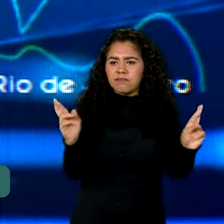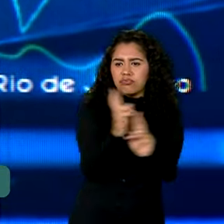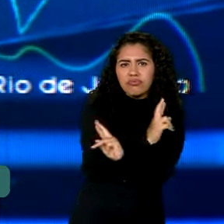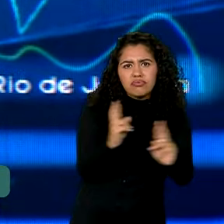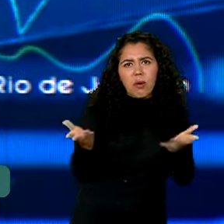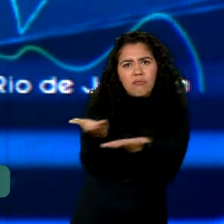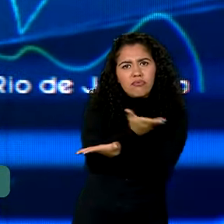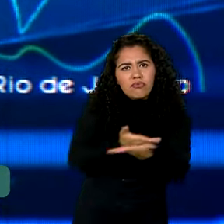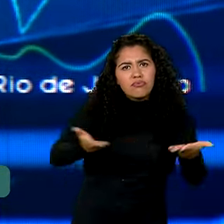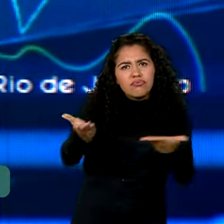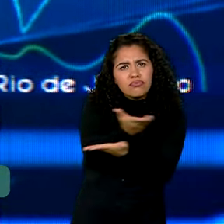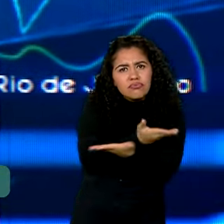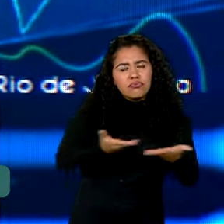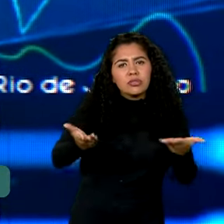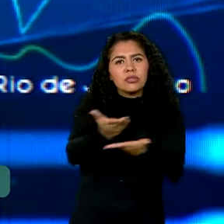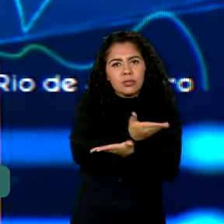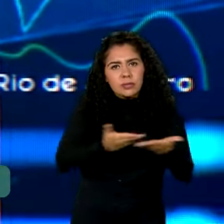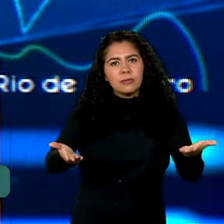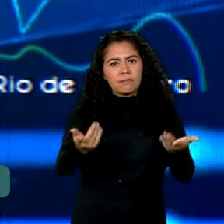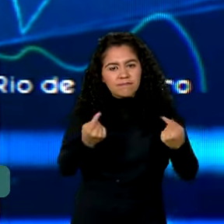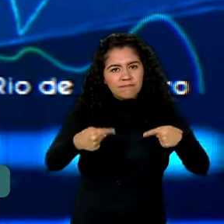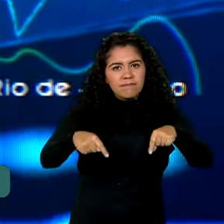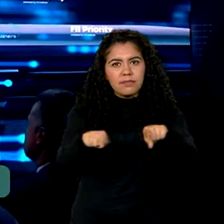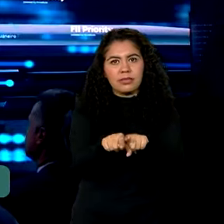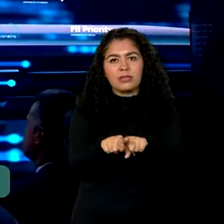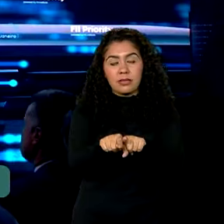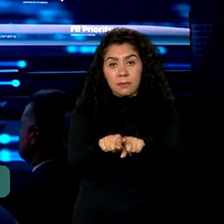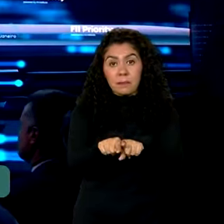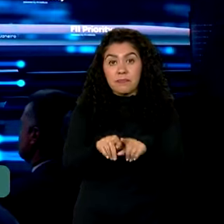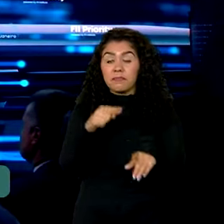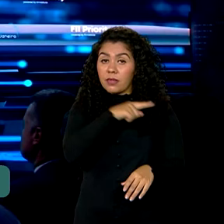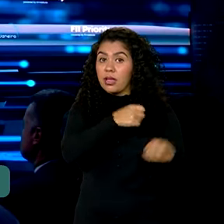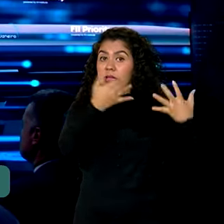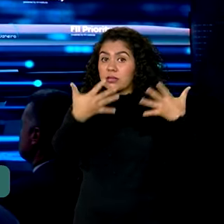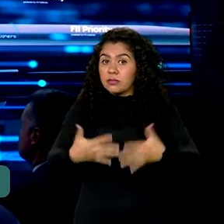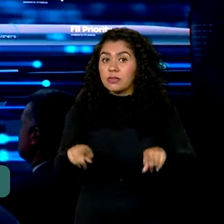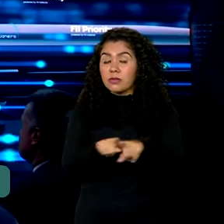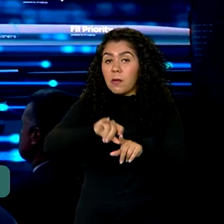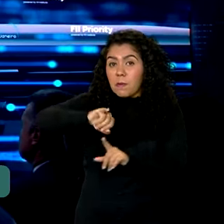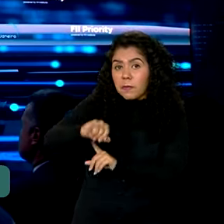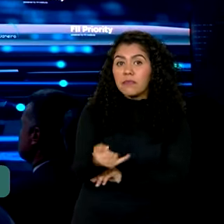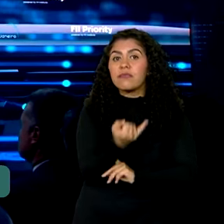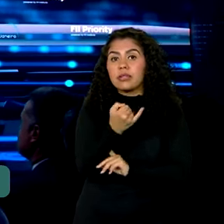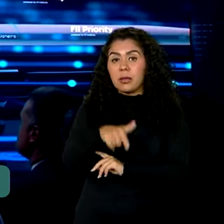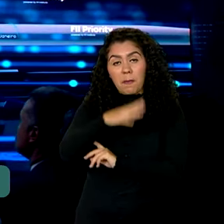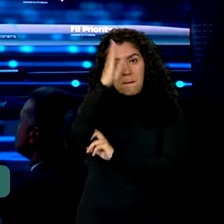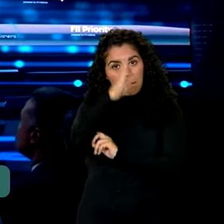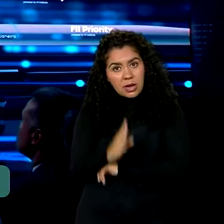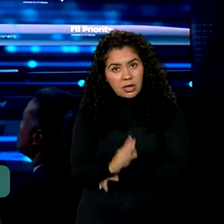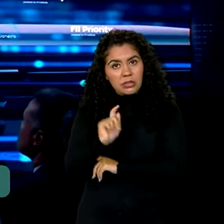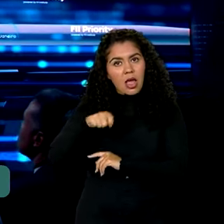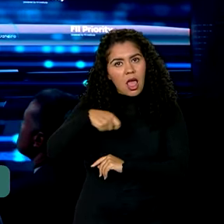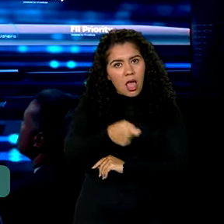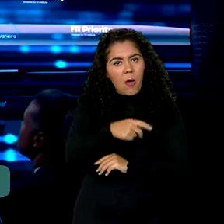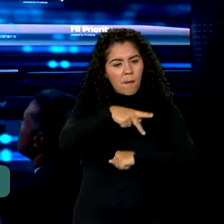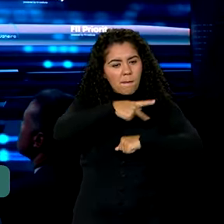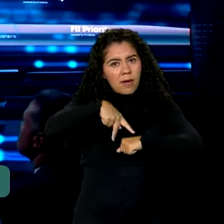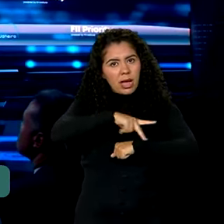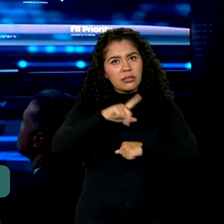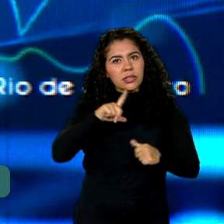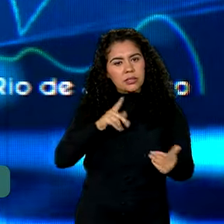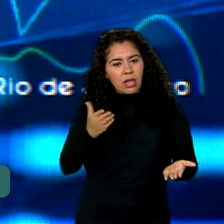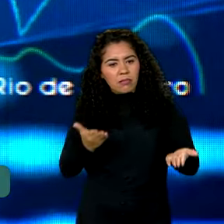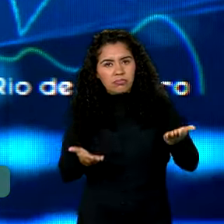mais próximo e parceiro dos BRICS. E aproveitou para reafirmar que o Brasil é um país estável e que tem